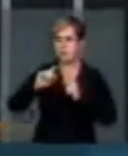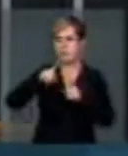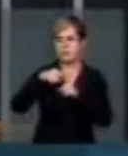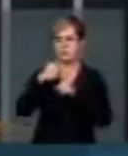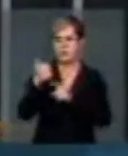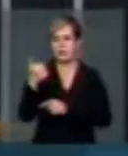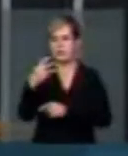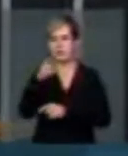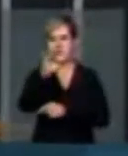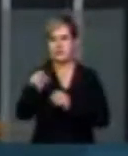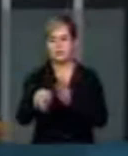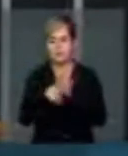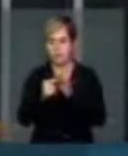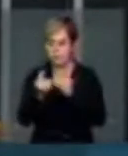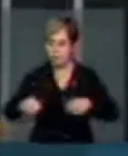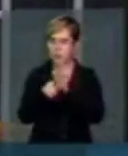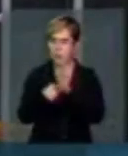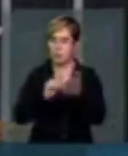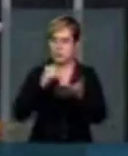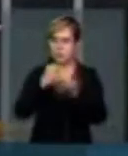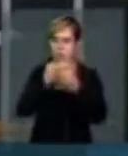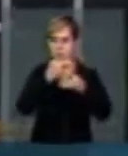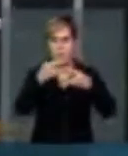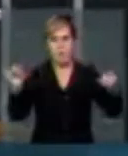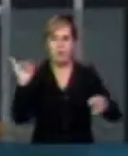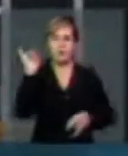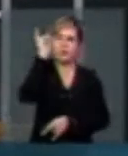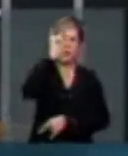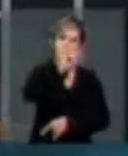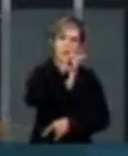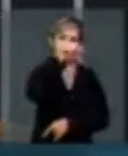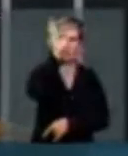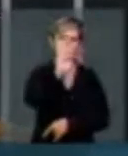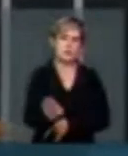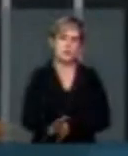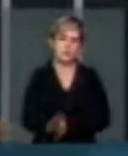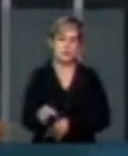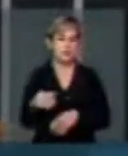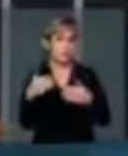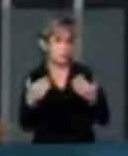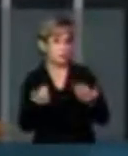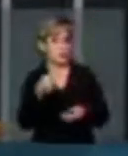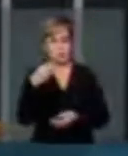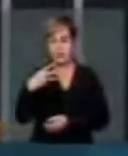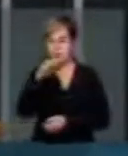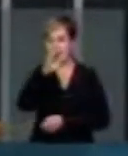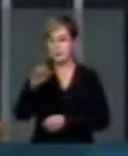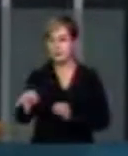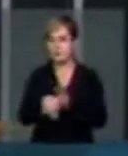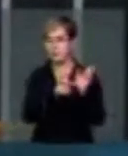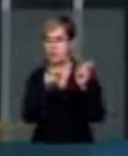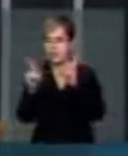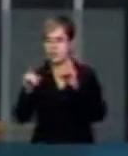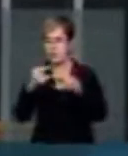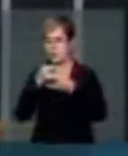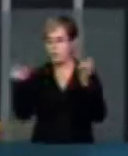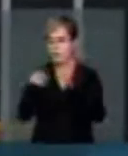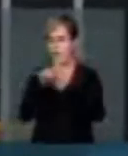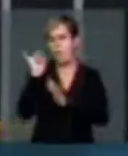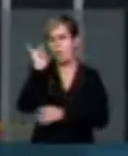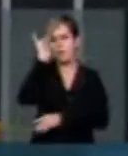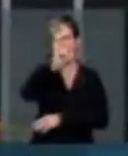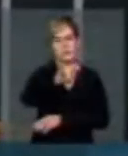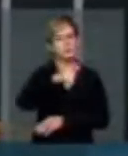sobre o custo das tarifas aéreas nacionais. Esta terceira fonte, ou seja, os 3% oriundos da venda de passais aéreas nacionais,